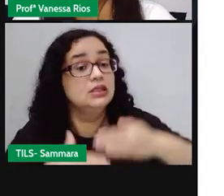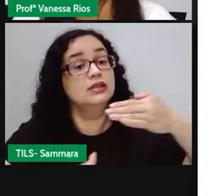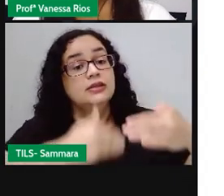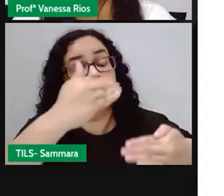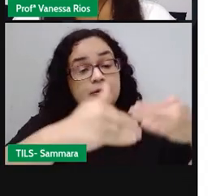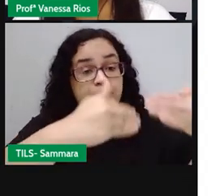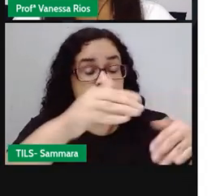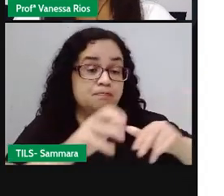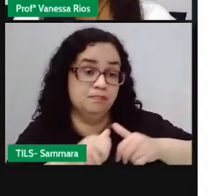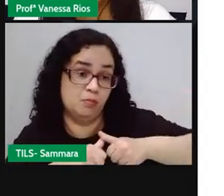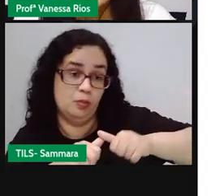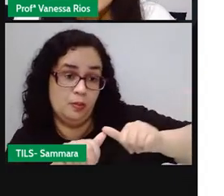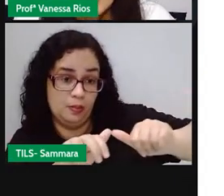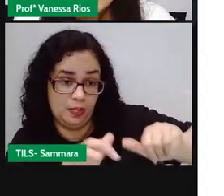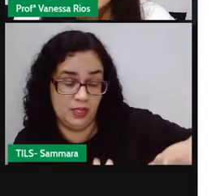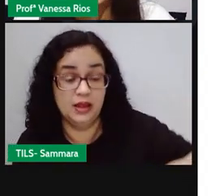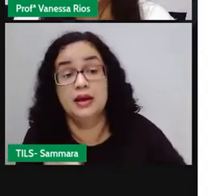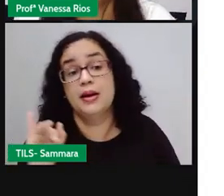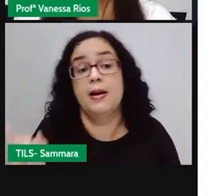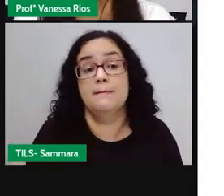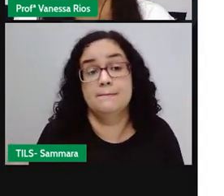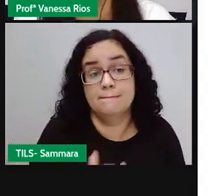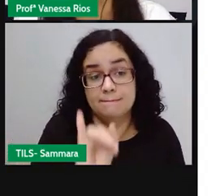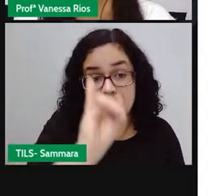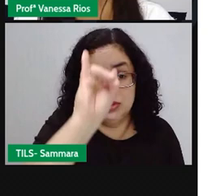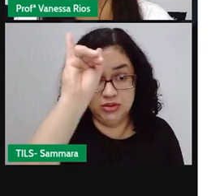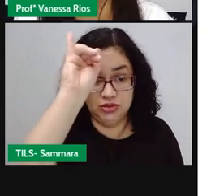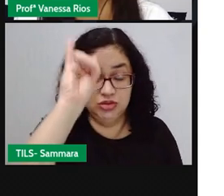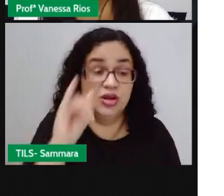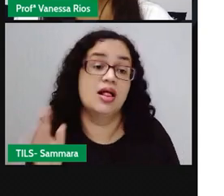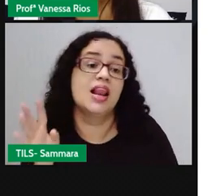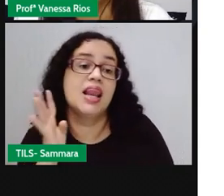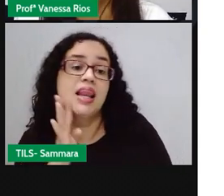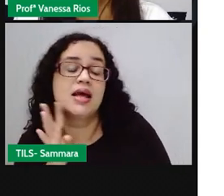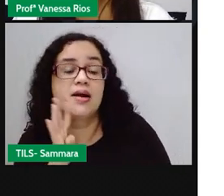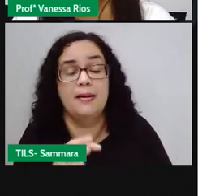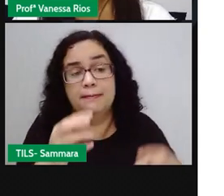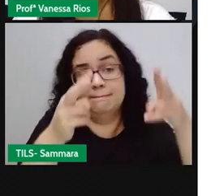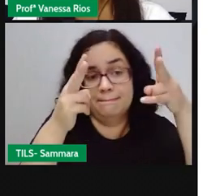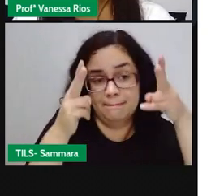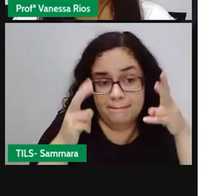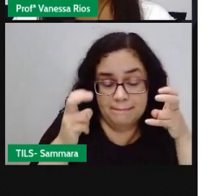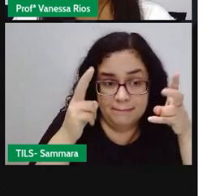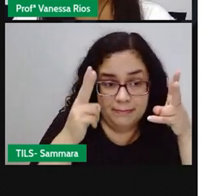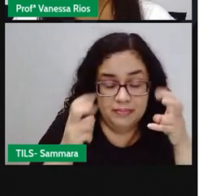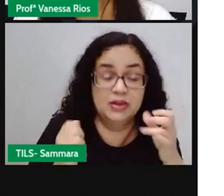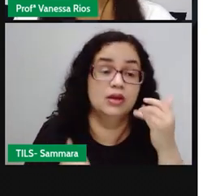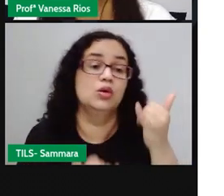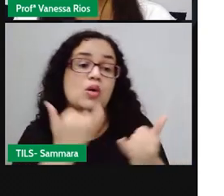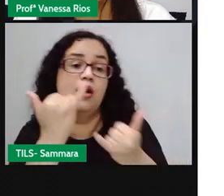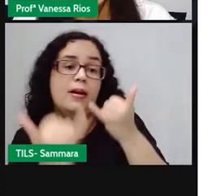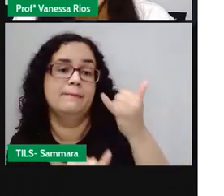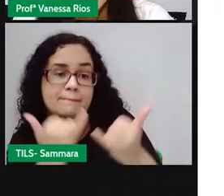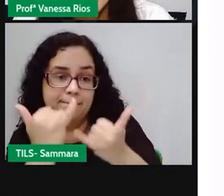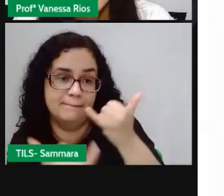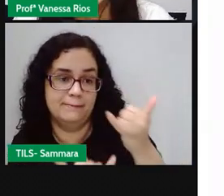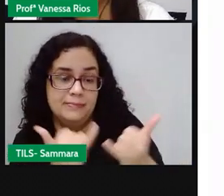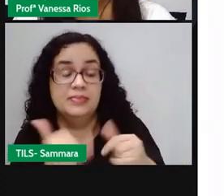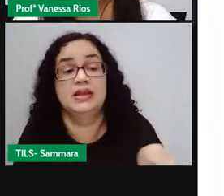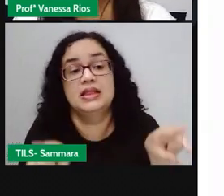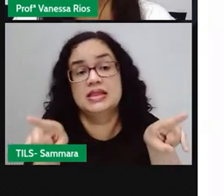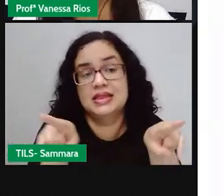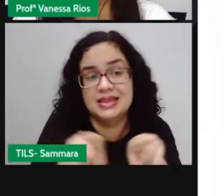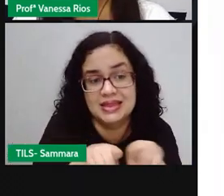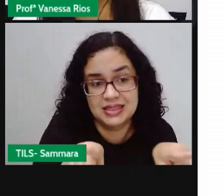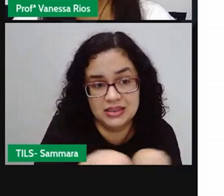permanecem. É muito importante e interessante a gente perceber o quanto a brincadeira faz parte também